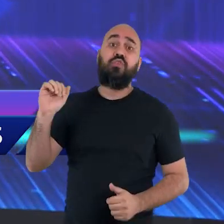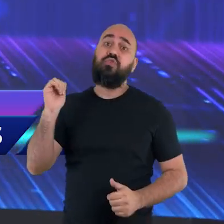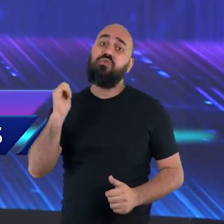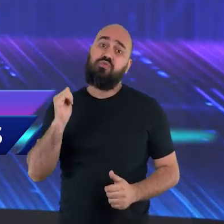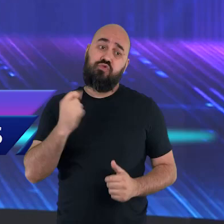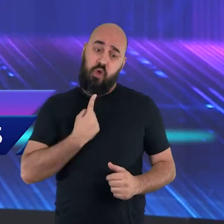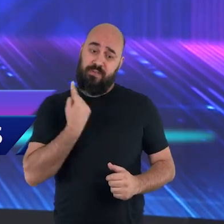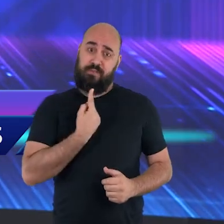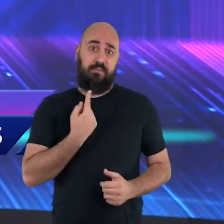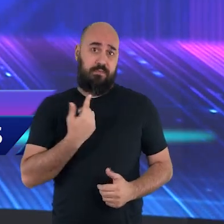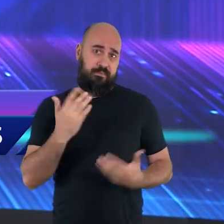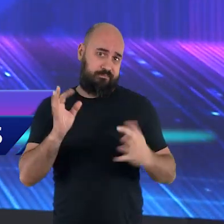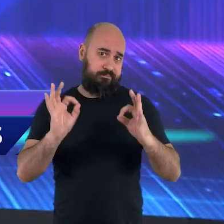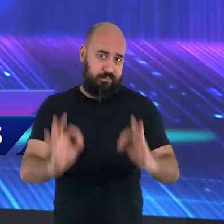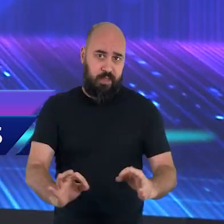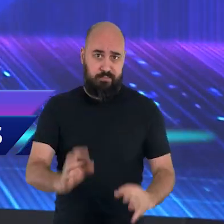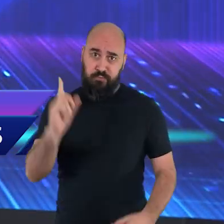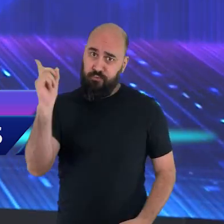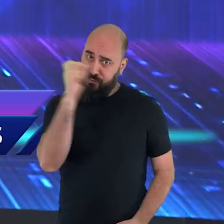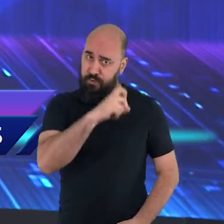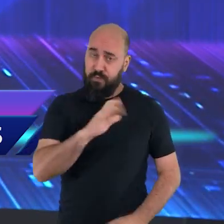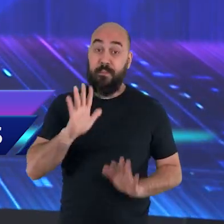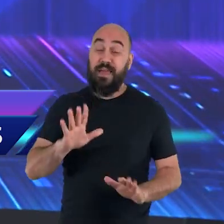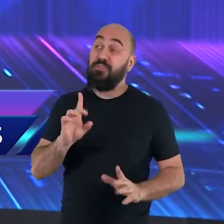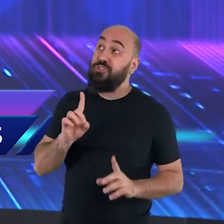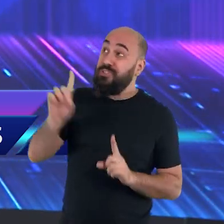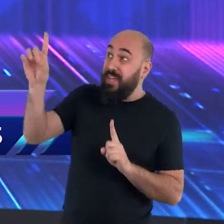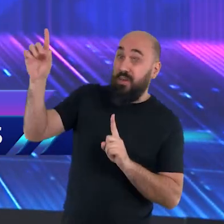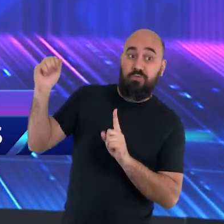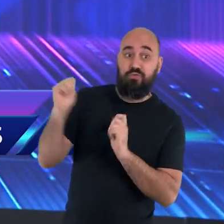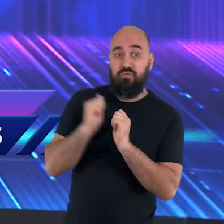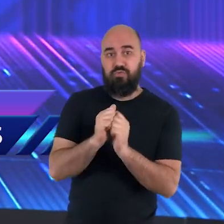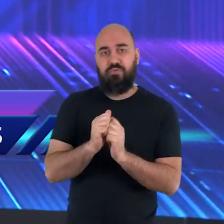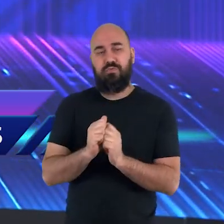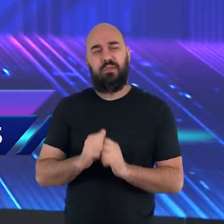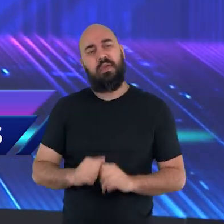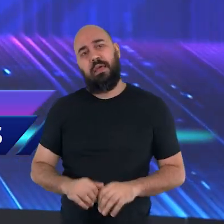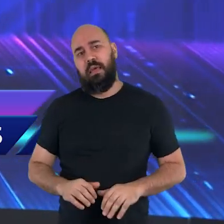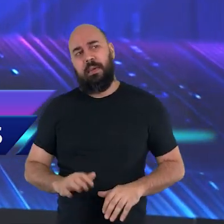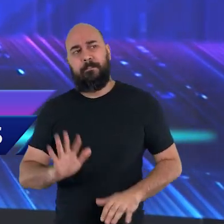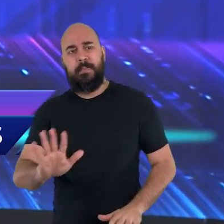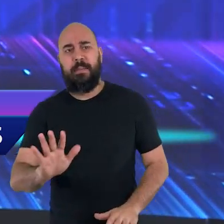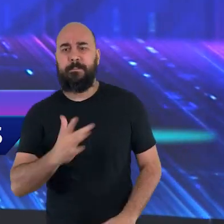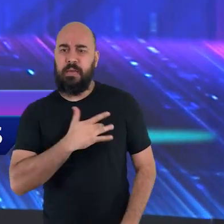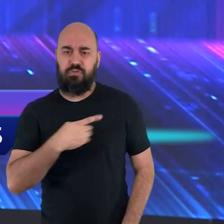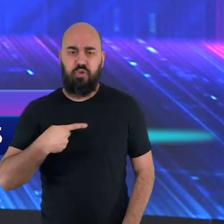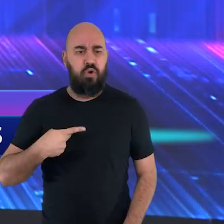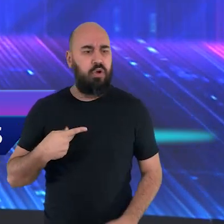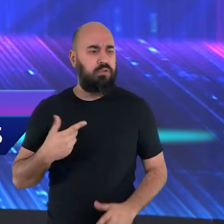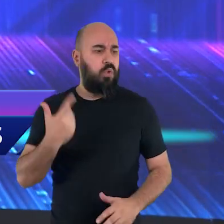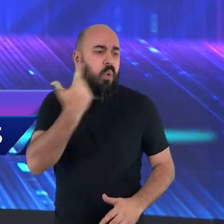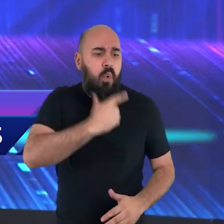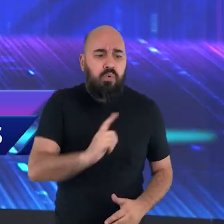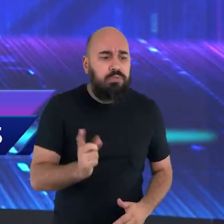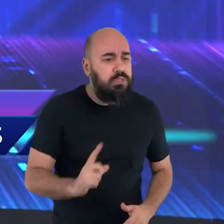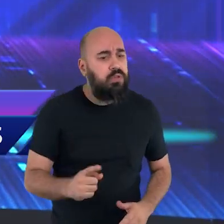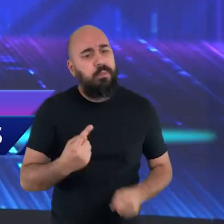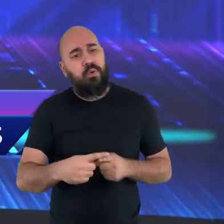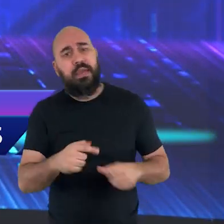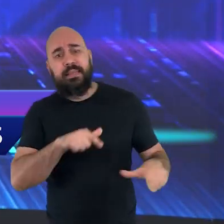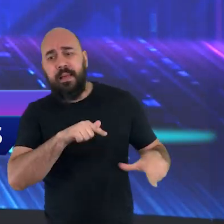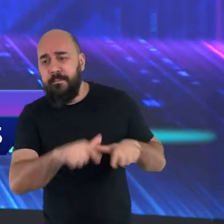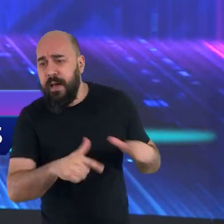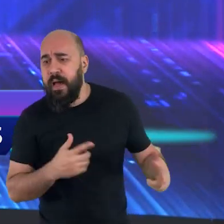trabalho, e o meu estudo, e a minha vida? Então, tanta coisa, não consigo, pastor. Deixa Deus